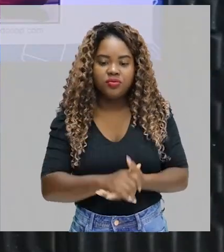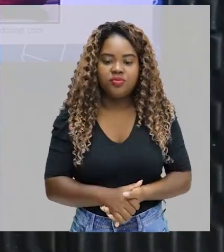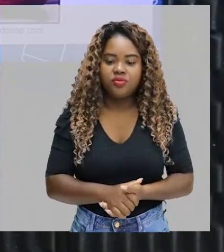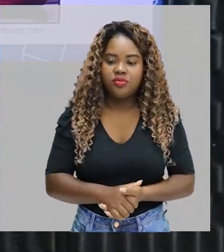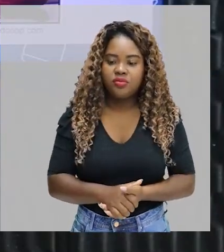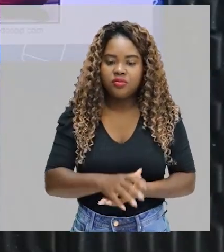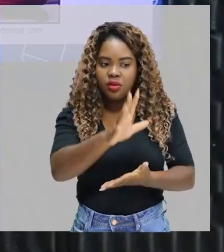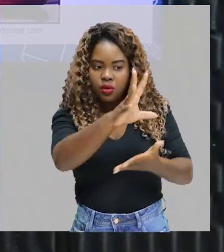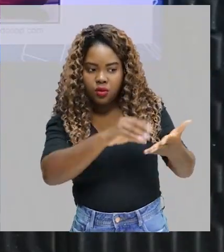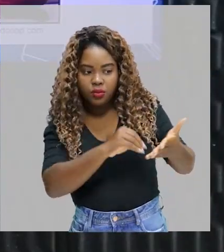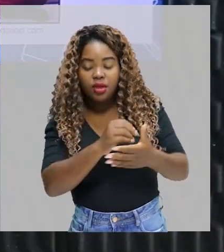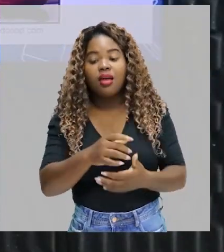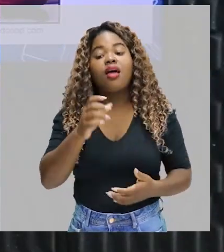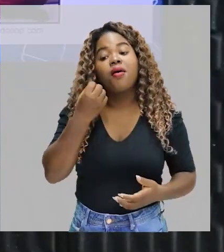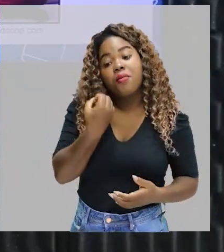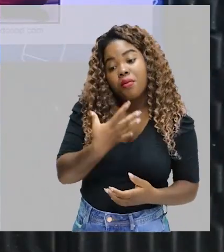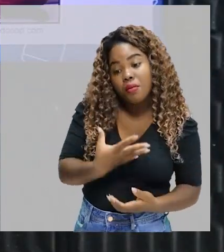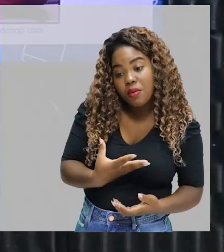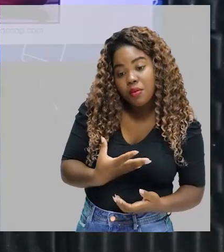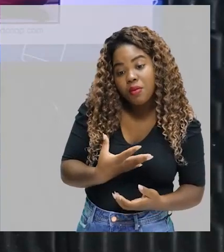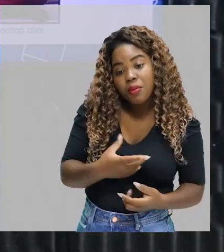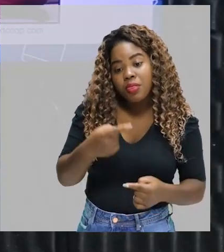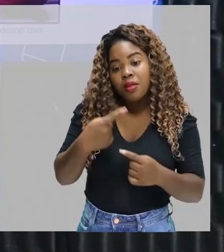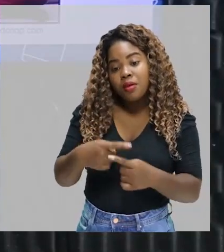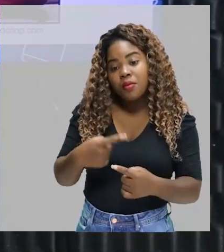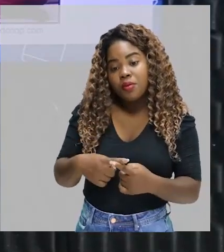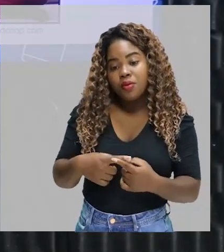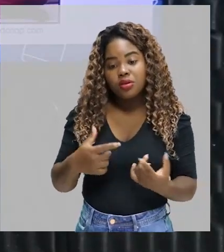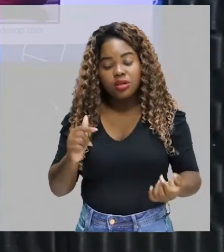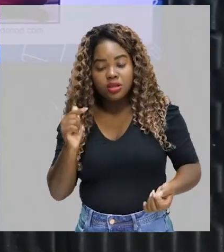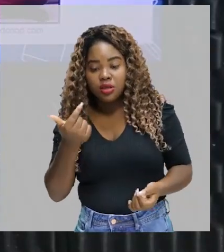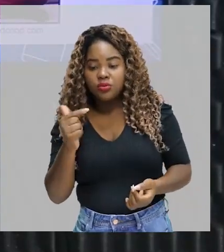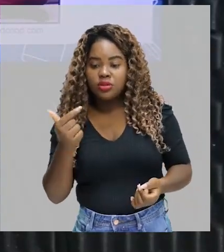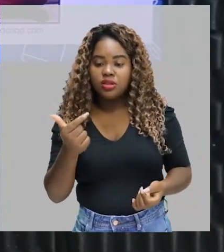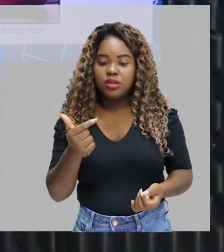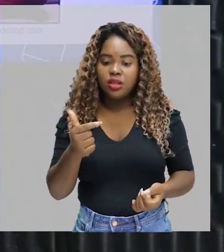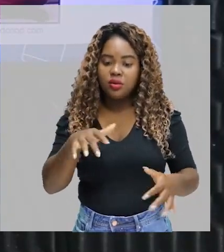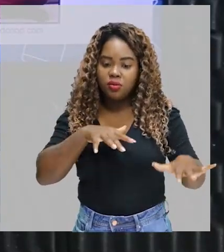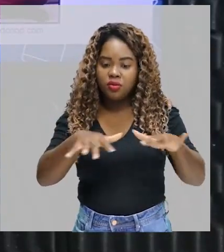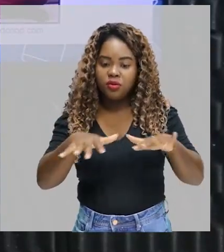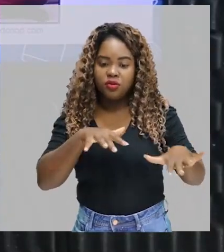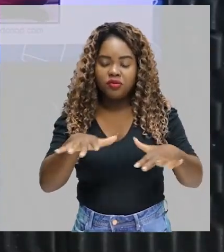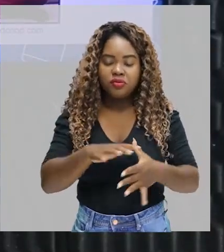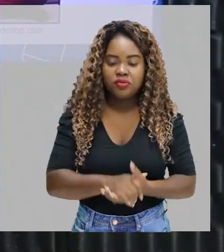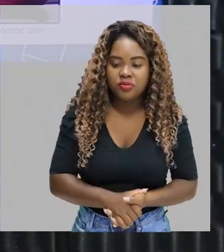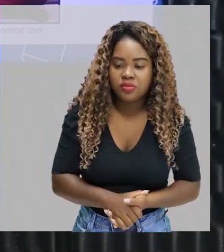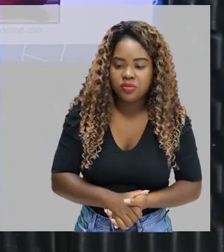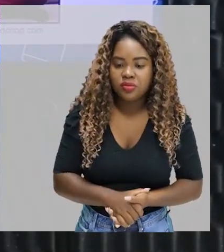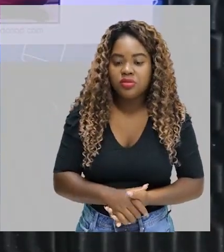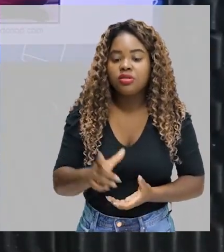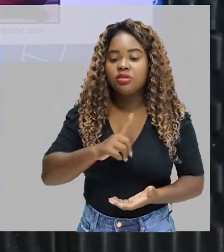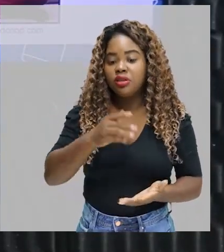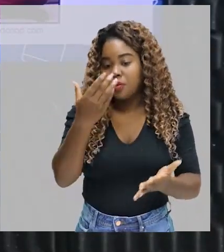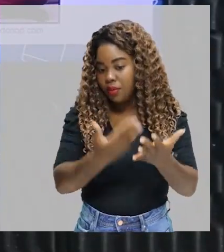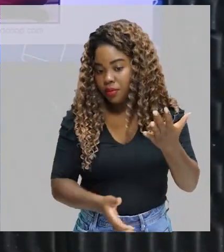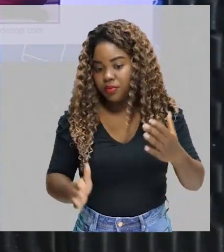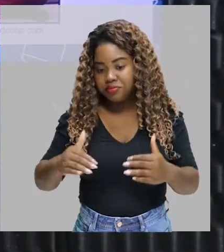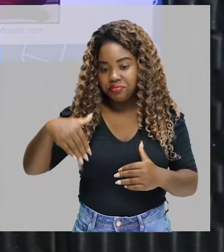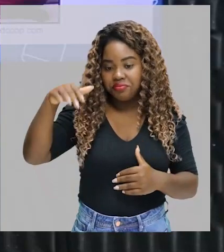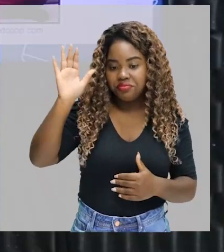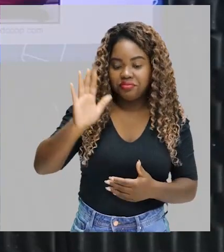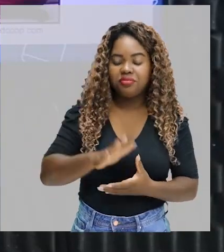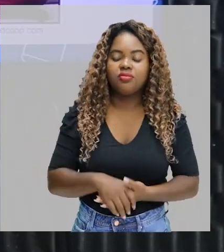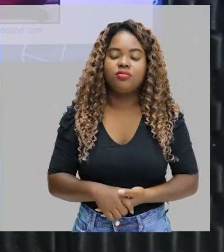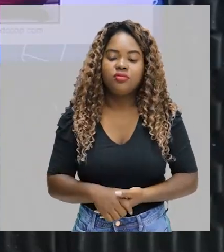É legal. É legal. Porque aqui ele não está tendo um movimento músculo esquelético. Ele vai ter um gasto calórico